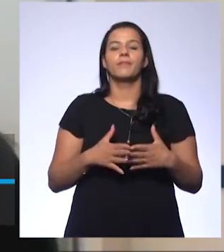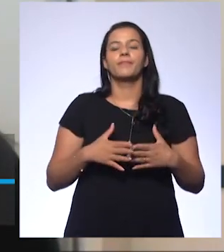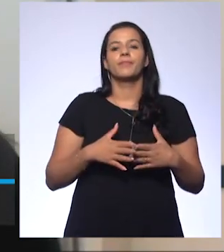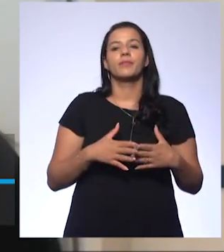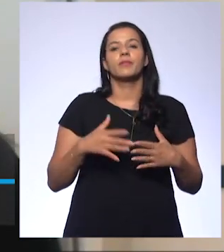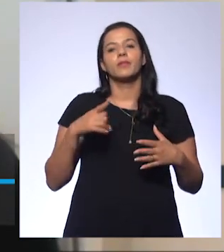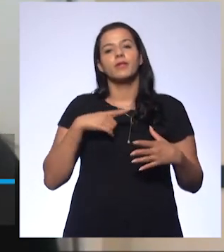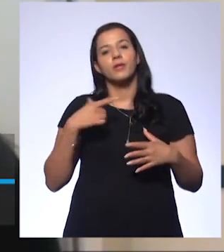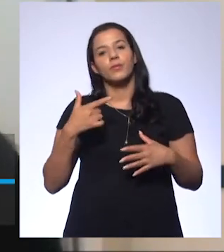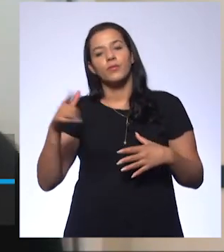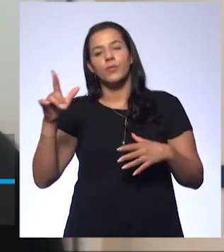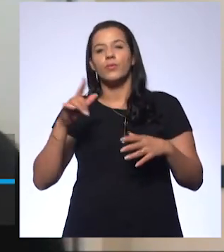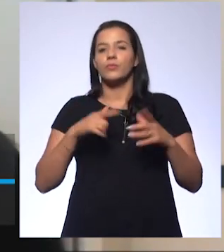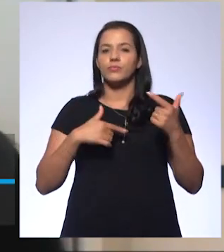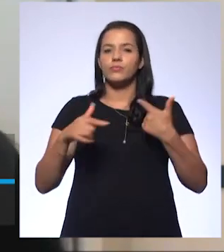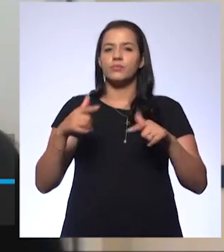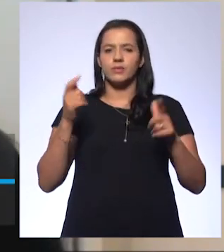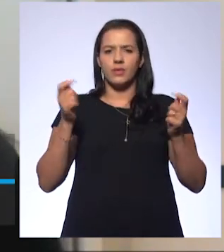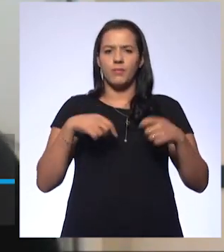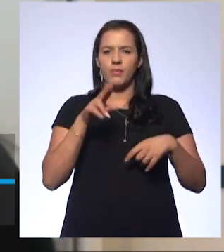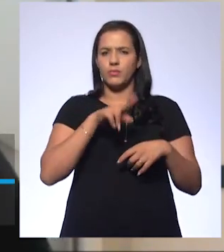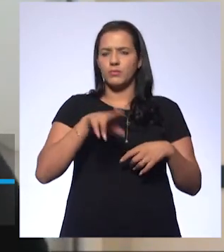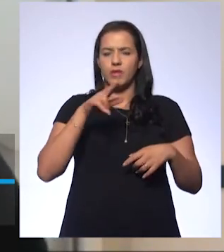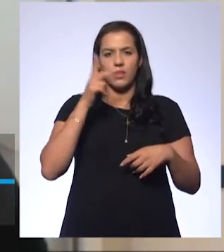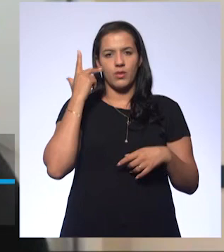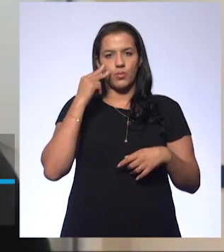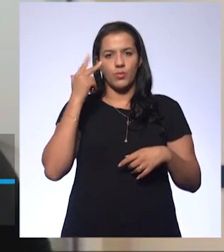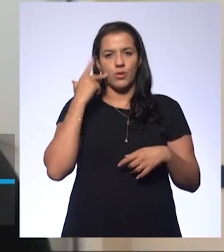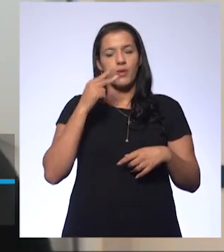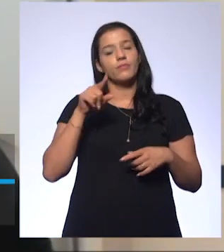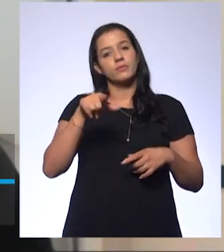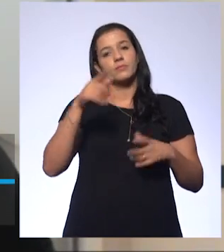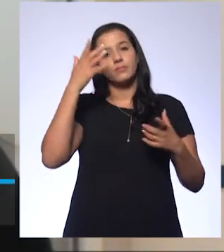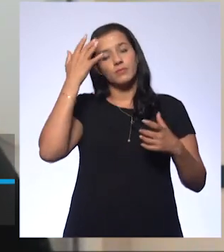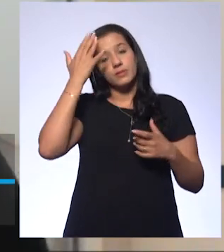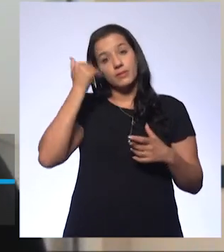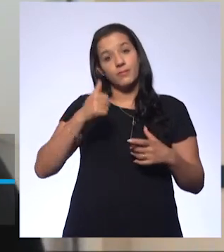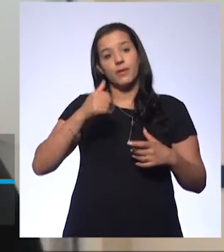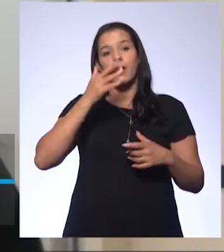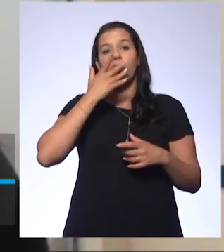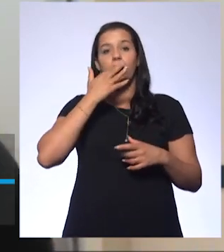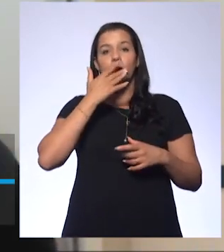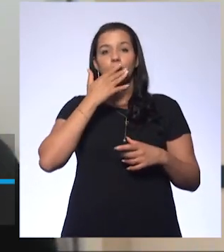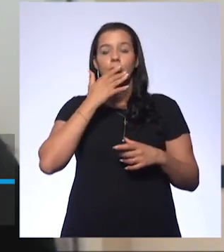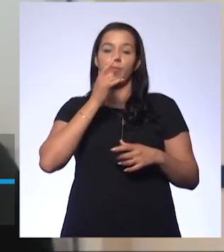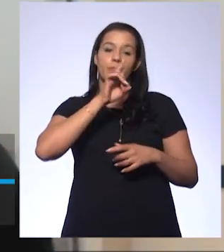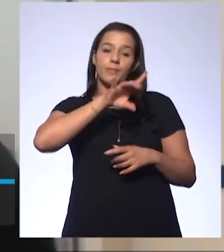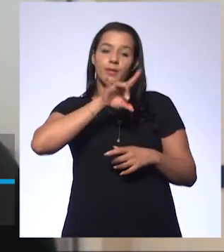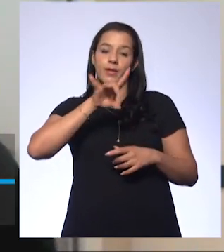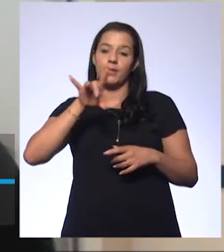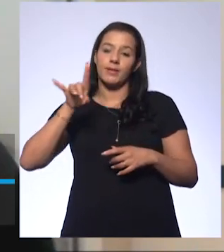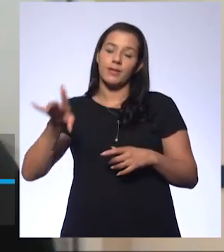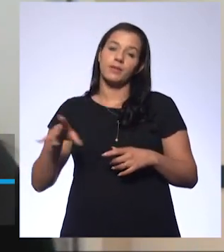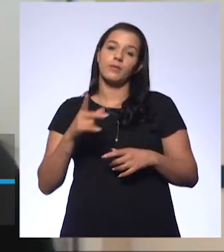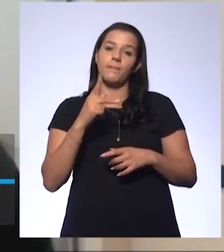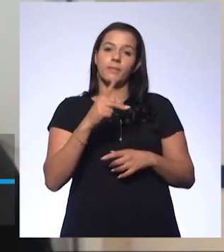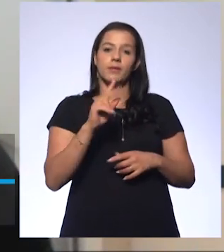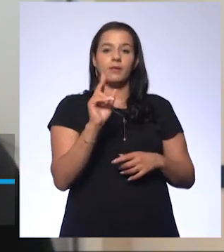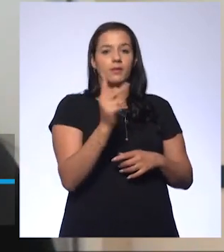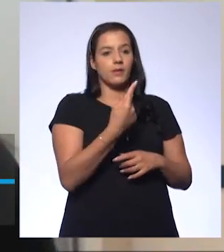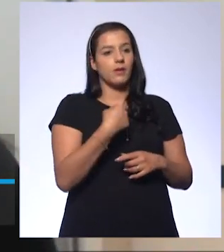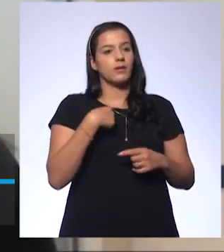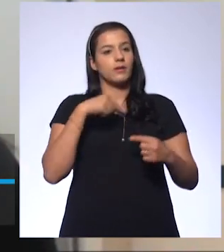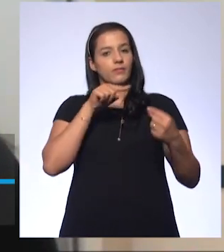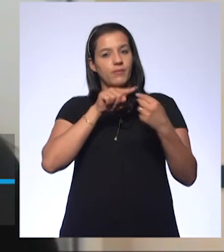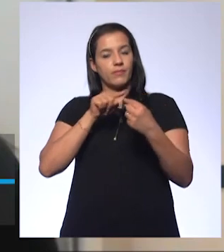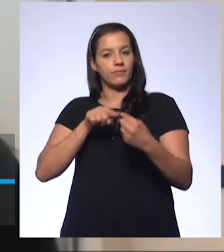próprio extrato do repolho roxo. O que nós precisamos? Saber as cores. Saber para qual faixa de pH que esse indicador vai ser